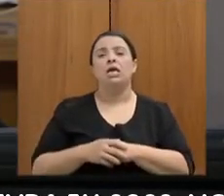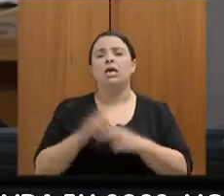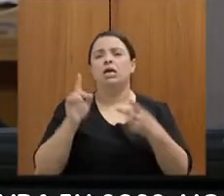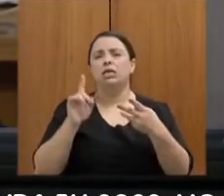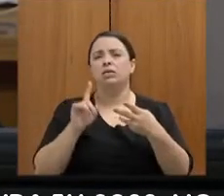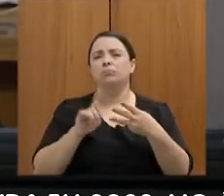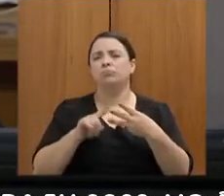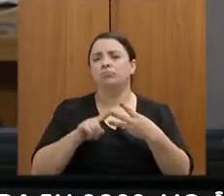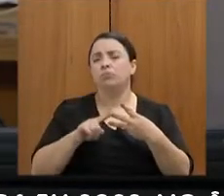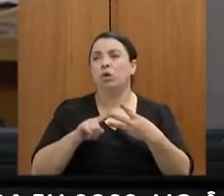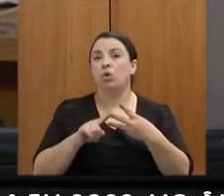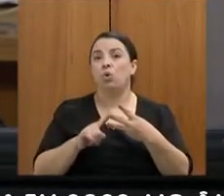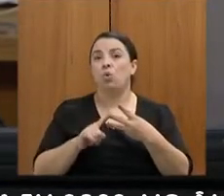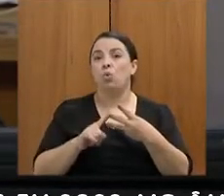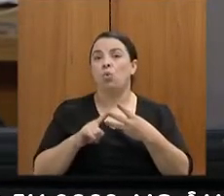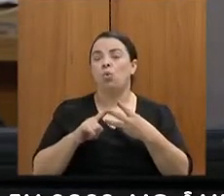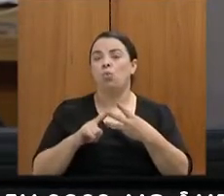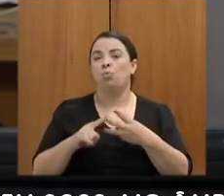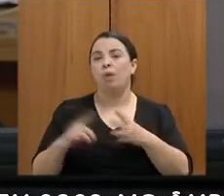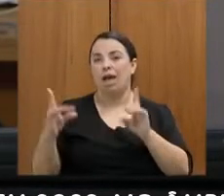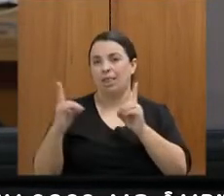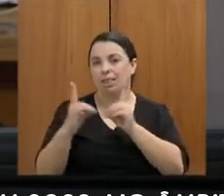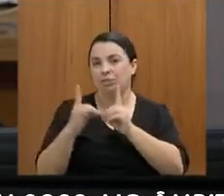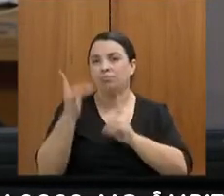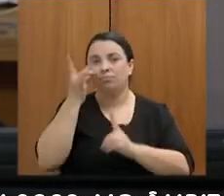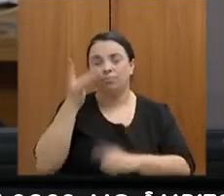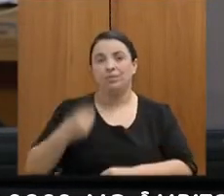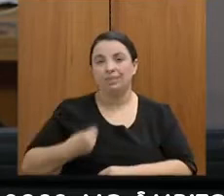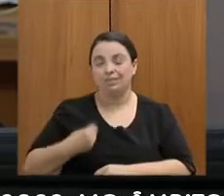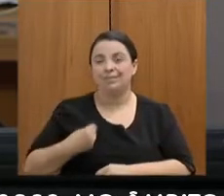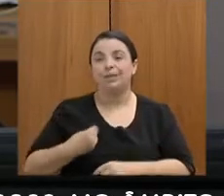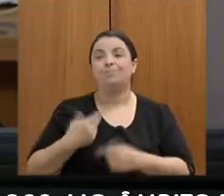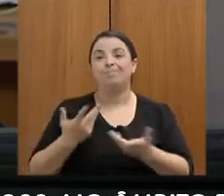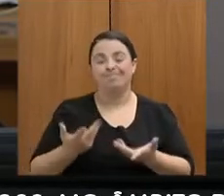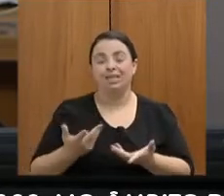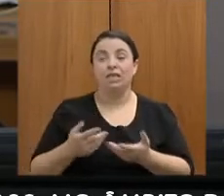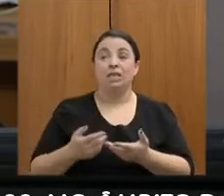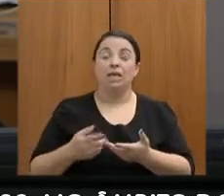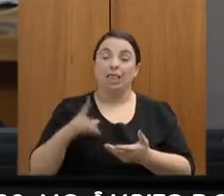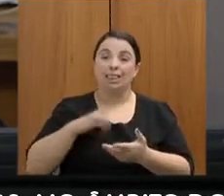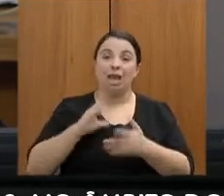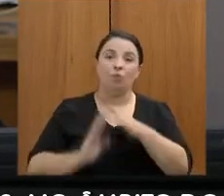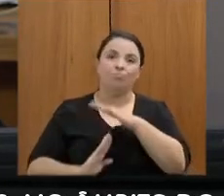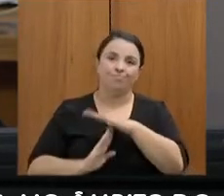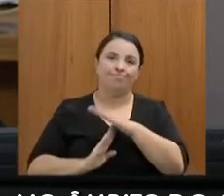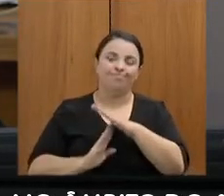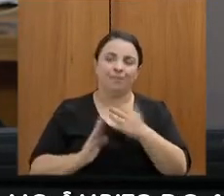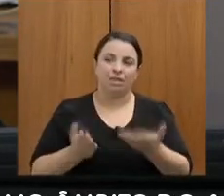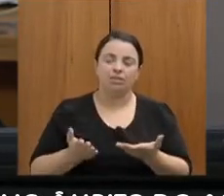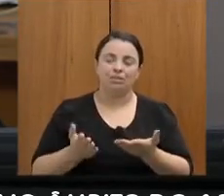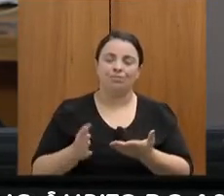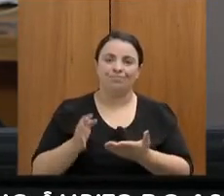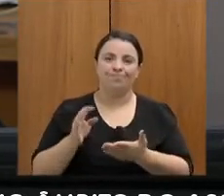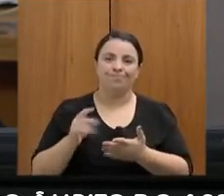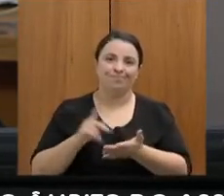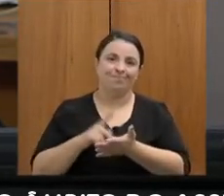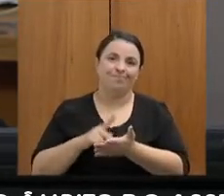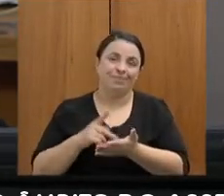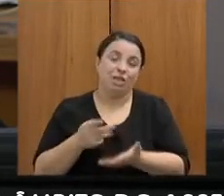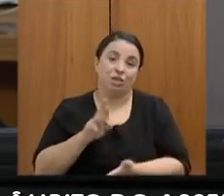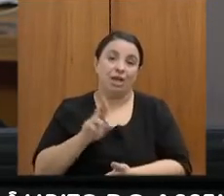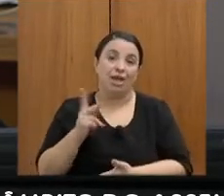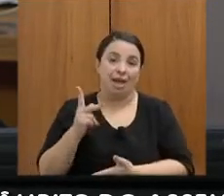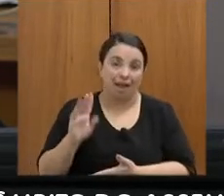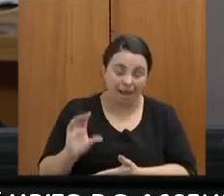ver, então, onde está tendo essas reclamações. A gente está buscando, obviamente, existe uma limitação de recursos humanos, inclusive,